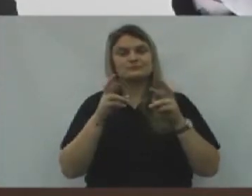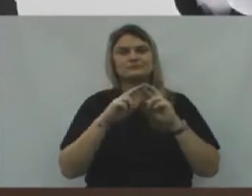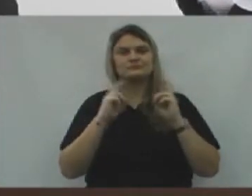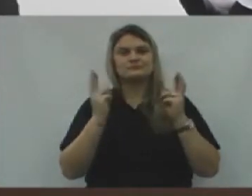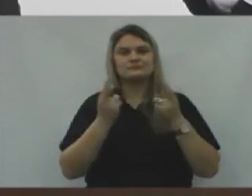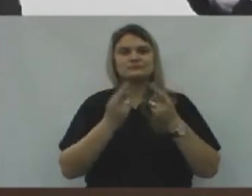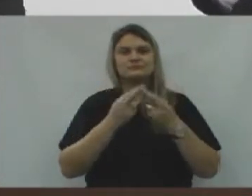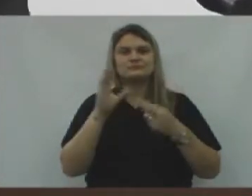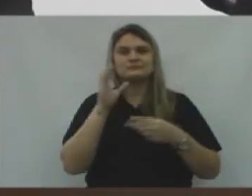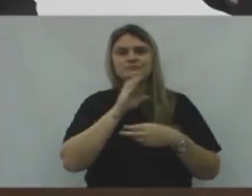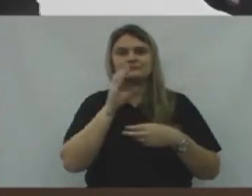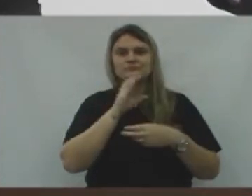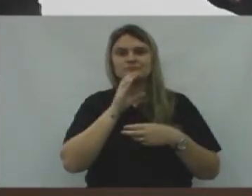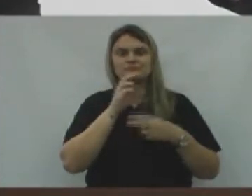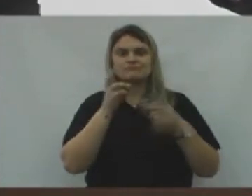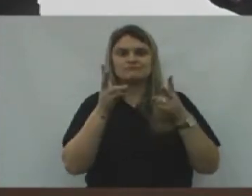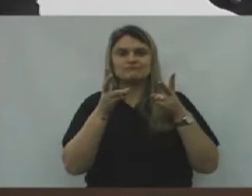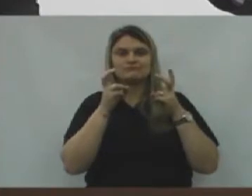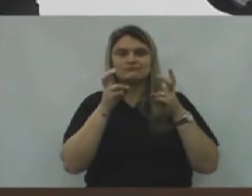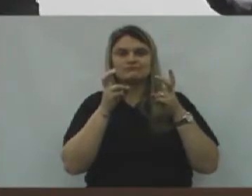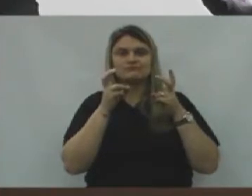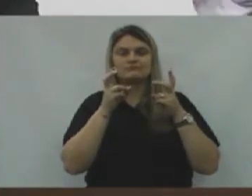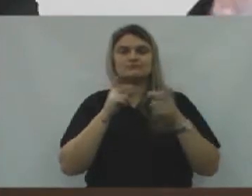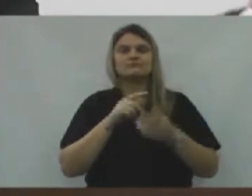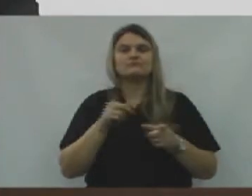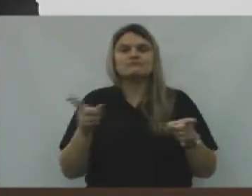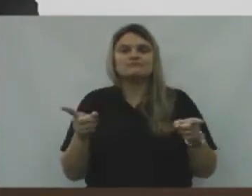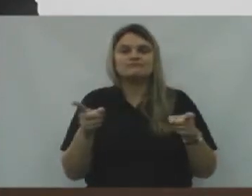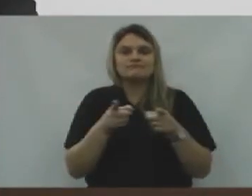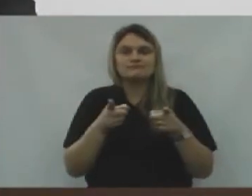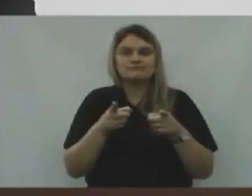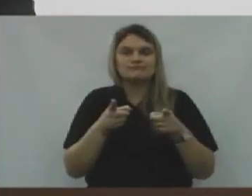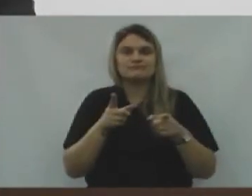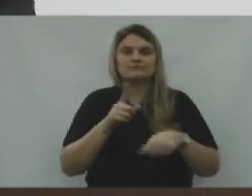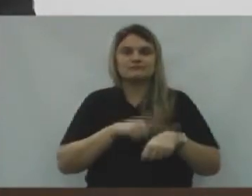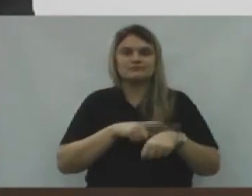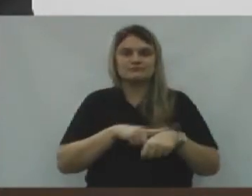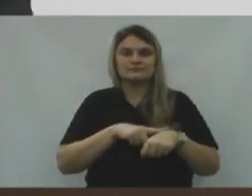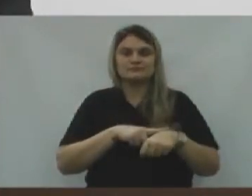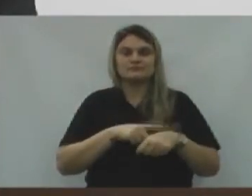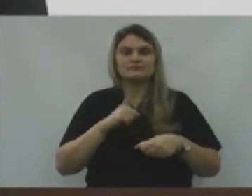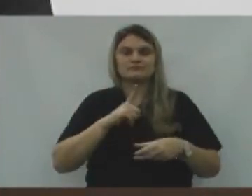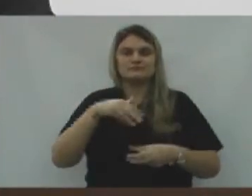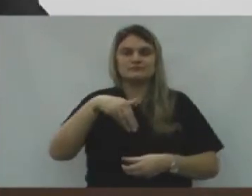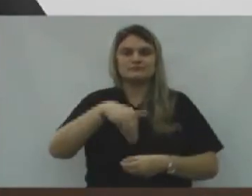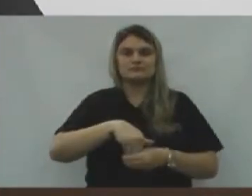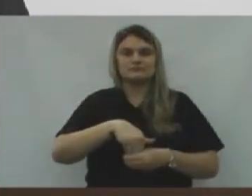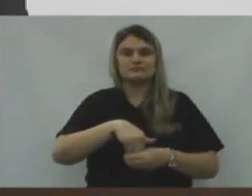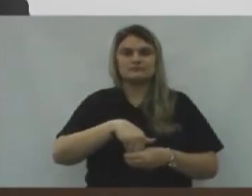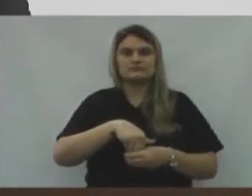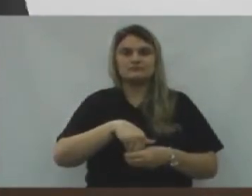rápida, Pudemos observar Que foi uma sessão Com uma votação